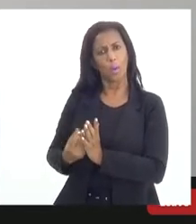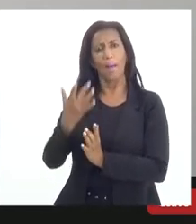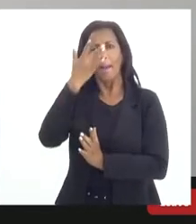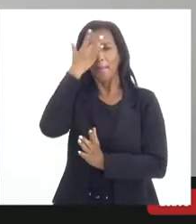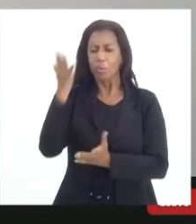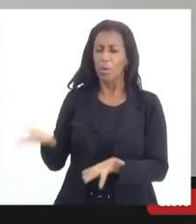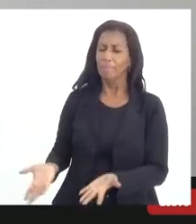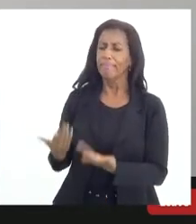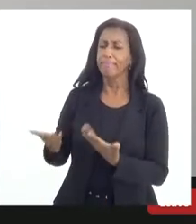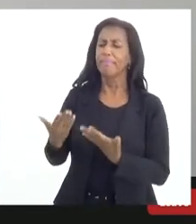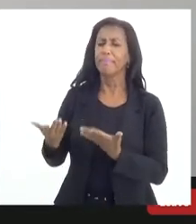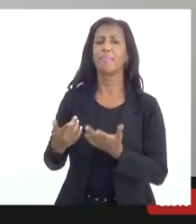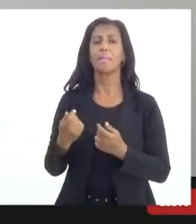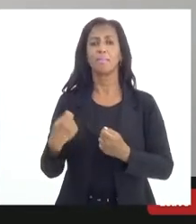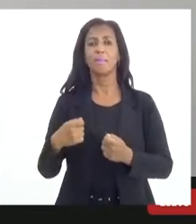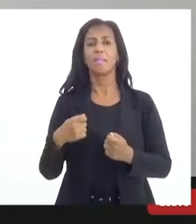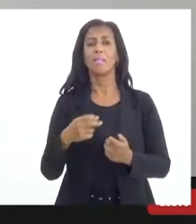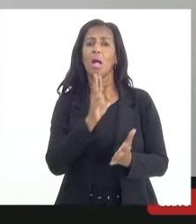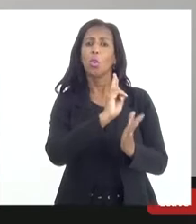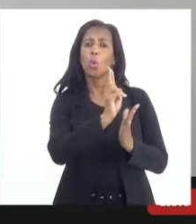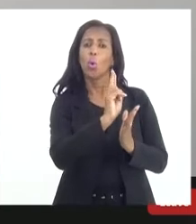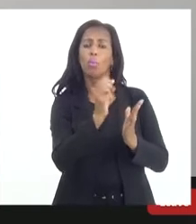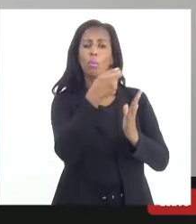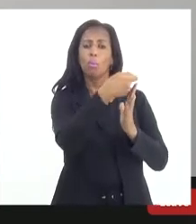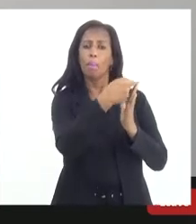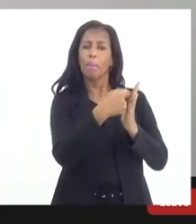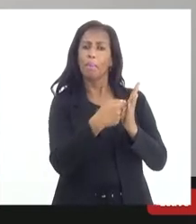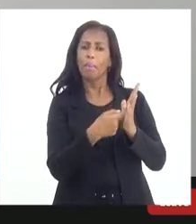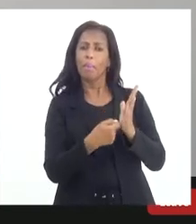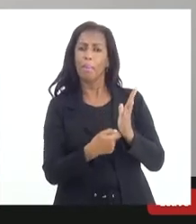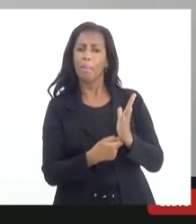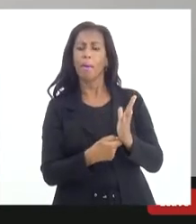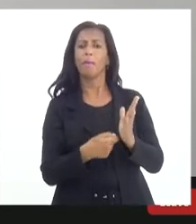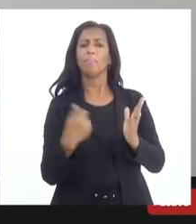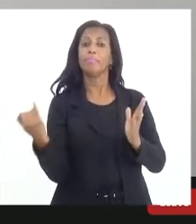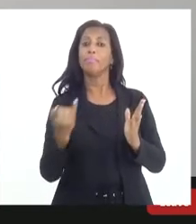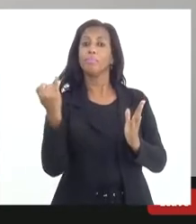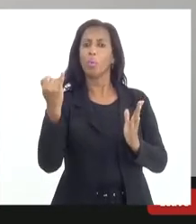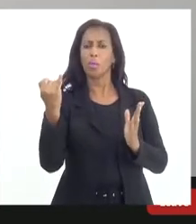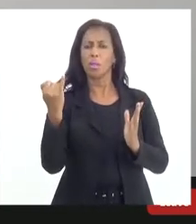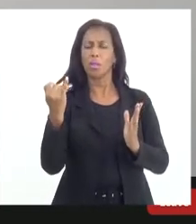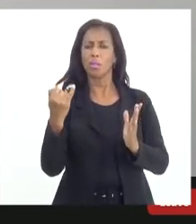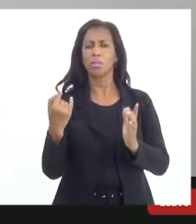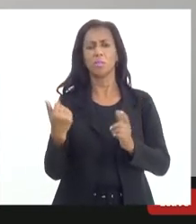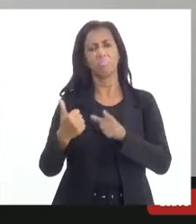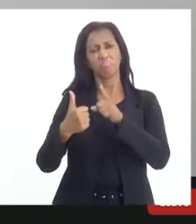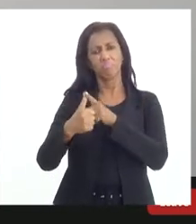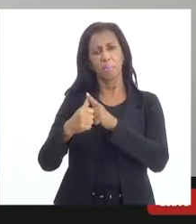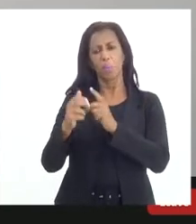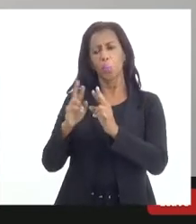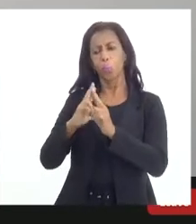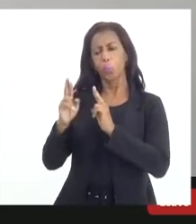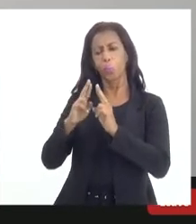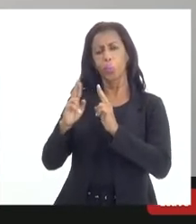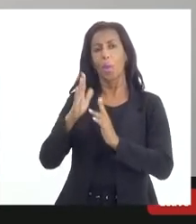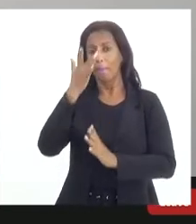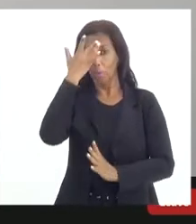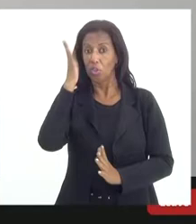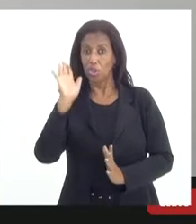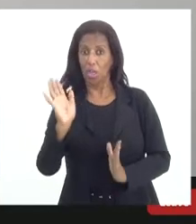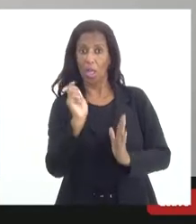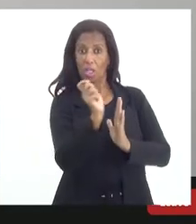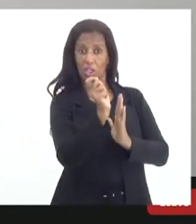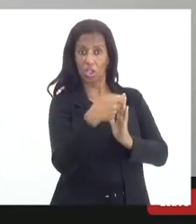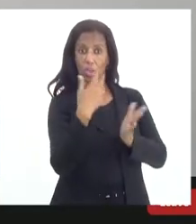necessidade de atualização desses cadastros, que é muito importante, os procedimentos para abordagem dos doadores já inscritos, já